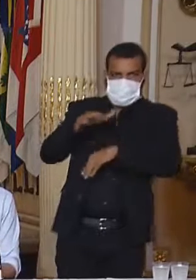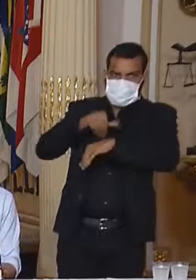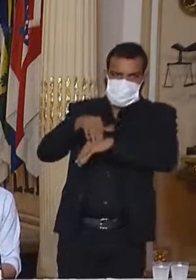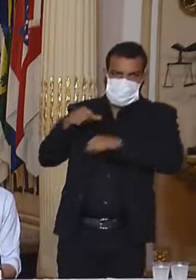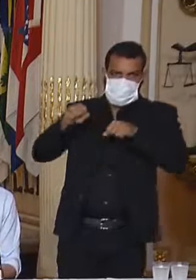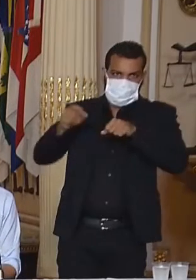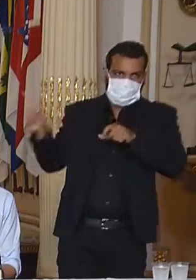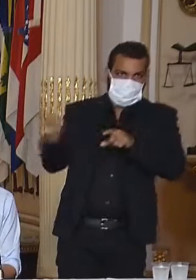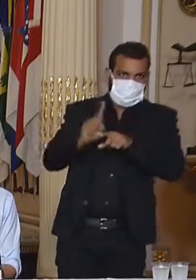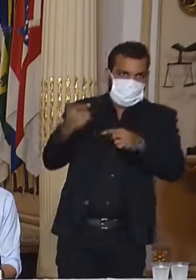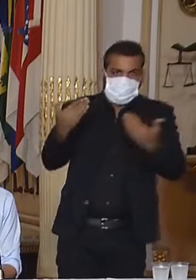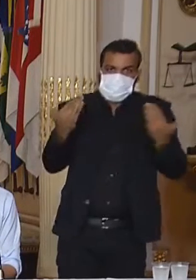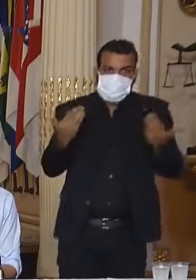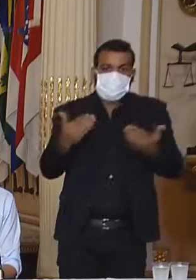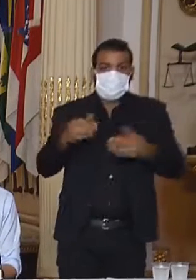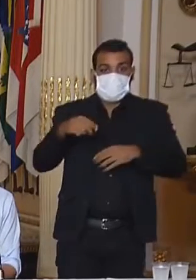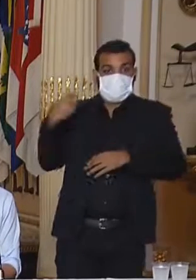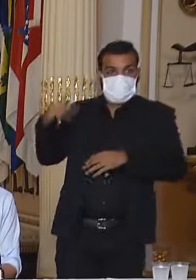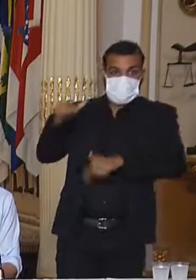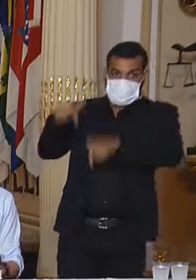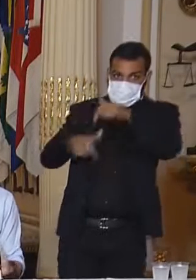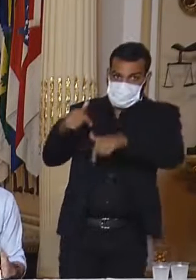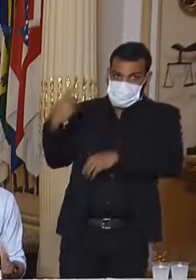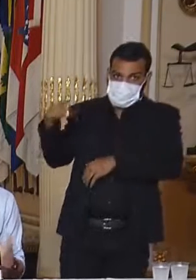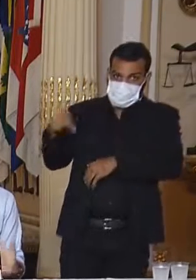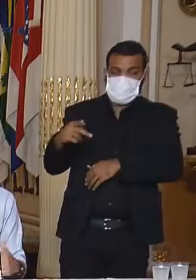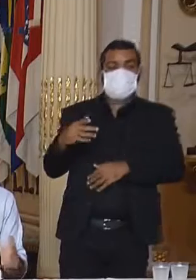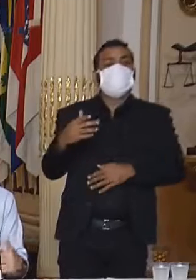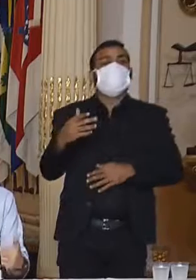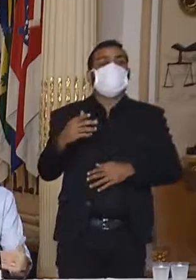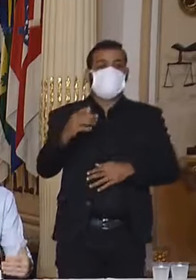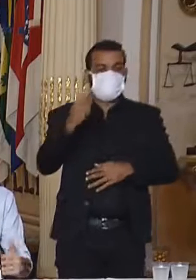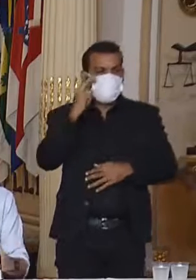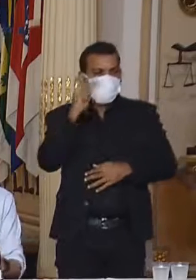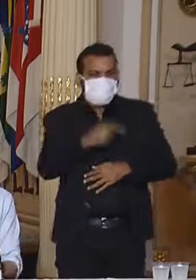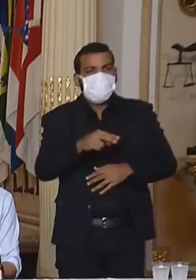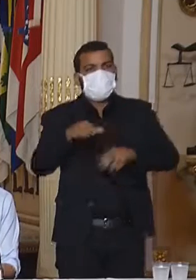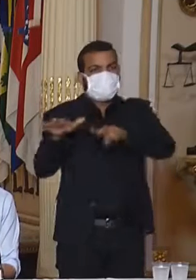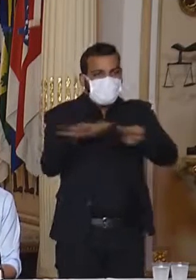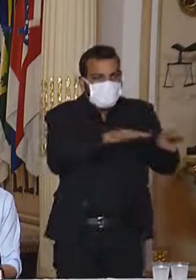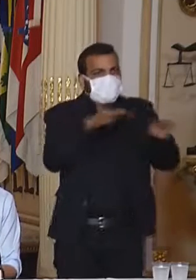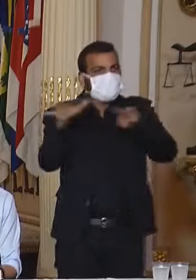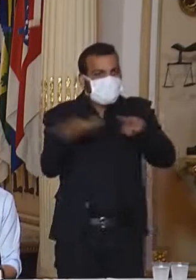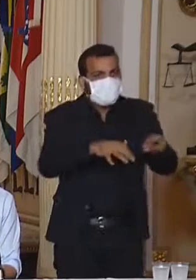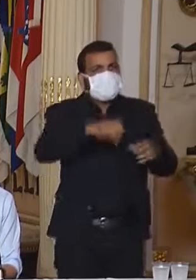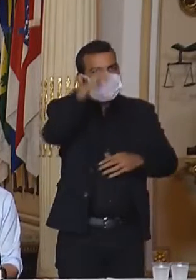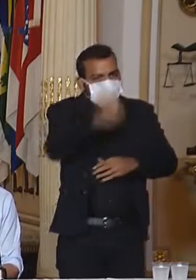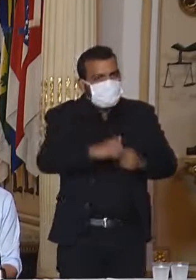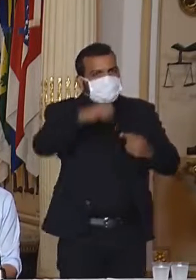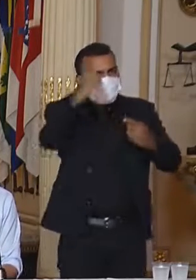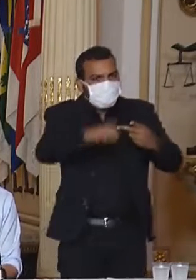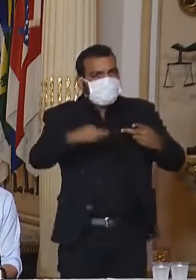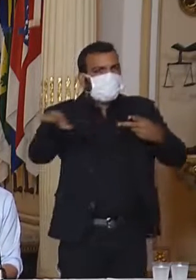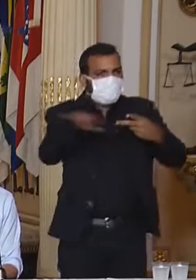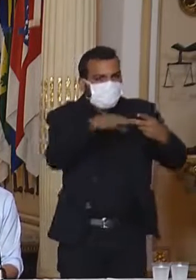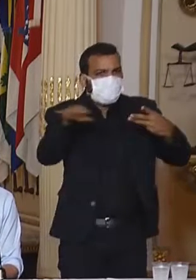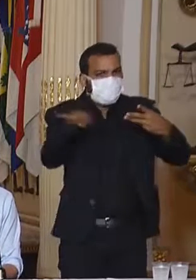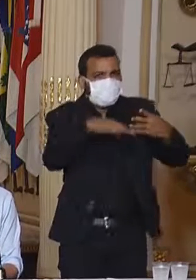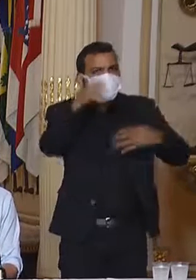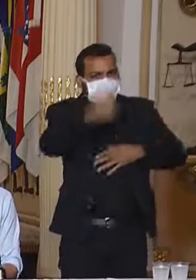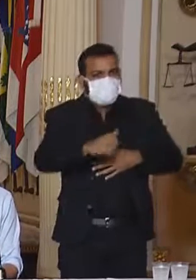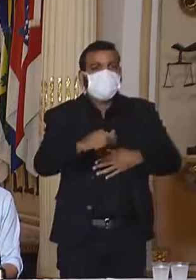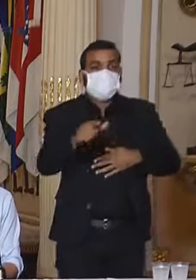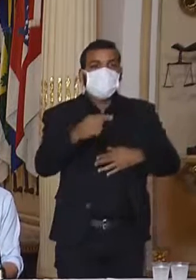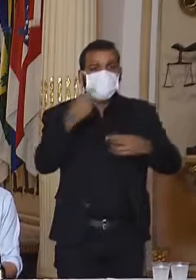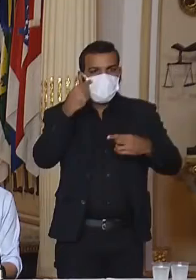na atividade que ele está produzindo. E a gente vai avaliando semanalmente para que a gente possa, gradualmente, fazendo